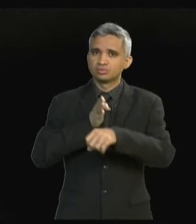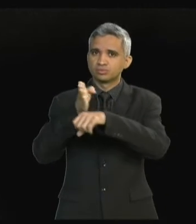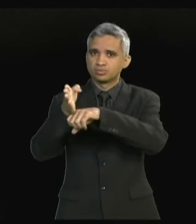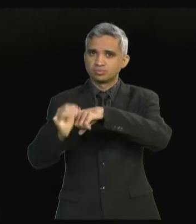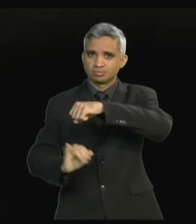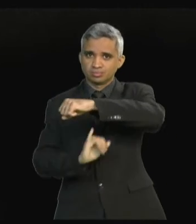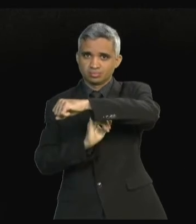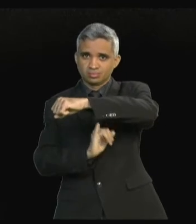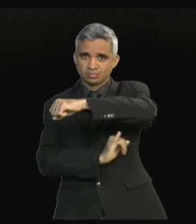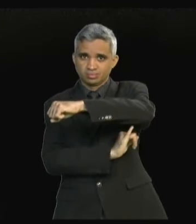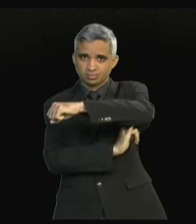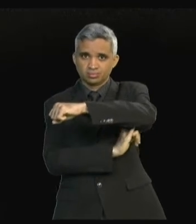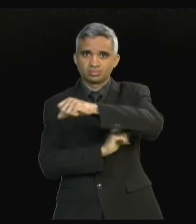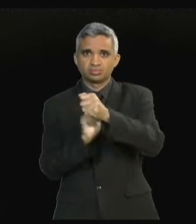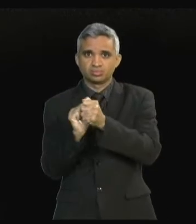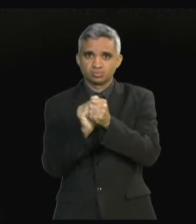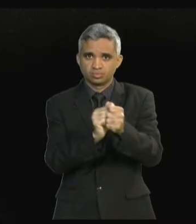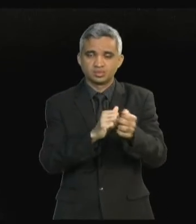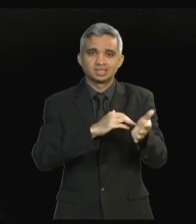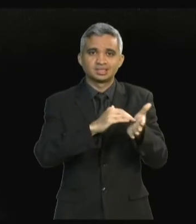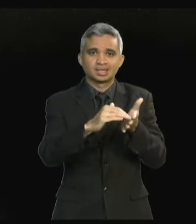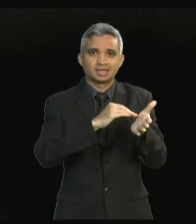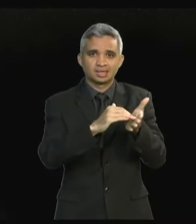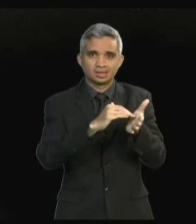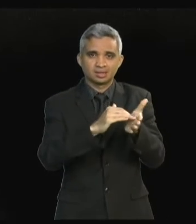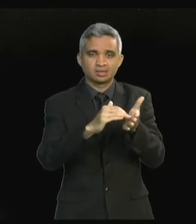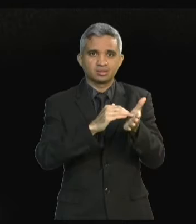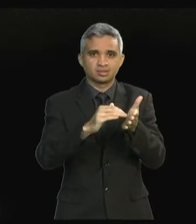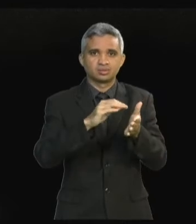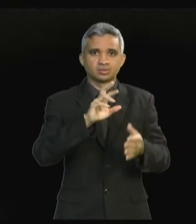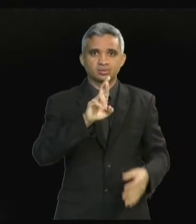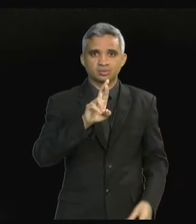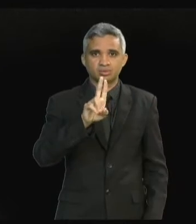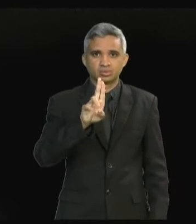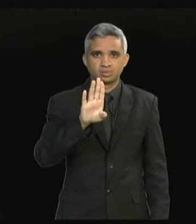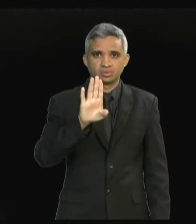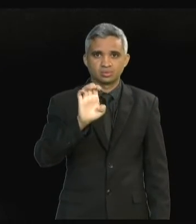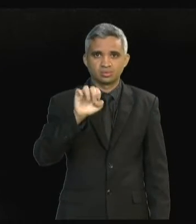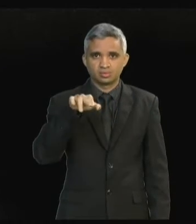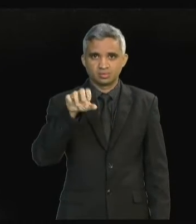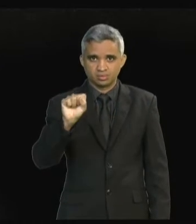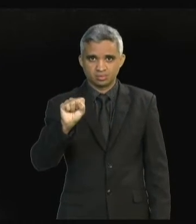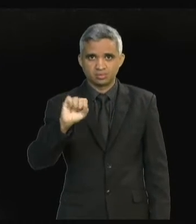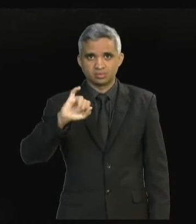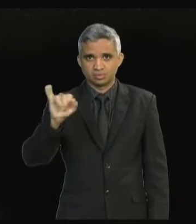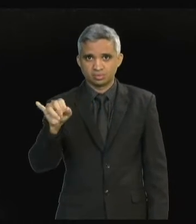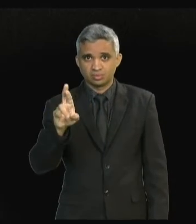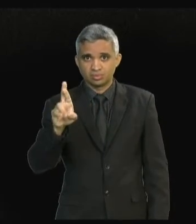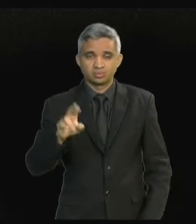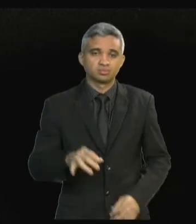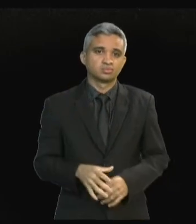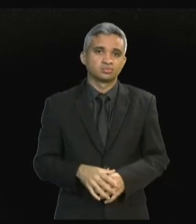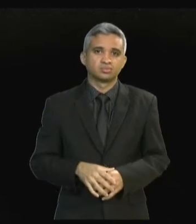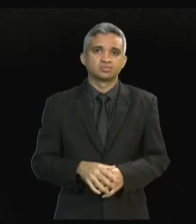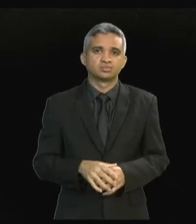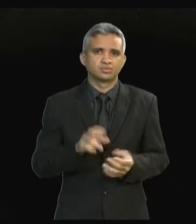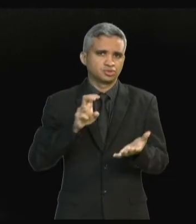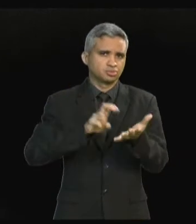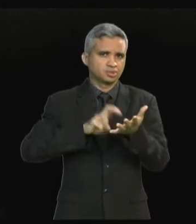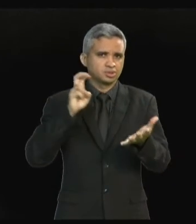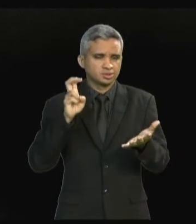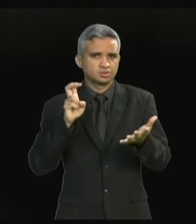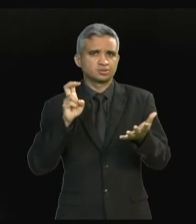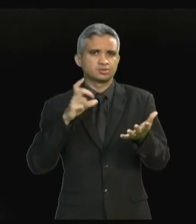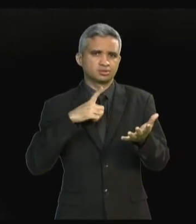acompanhado do secretário de articulação do governo do Estado, doutor Rubens Júnior, onde nós tivemos uma manhã muito produtiva de diálogo